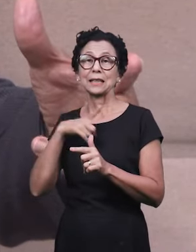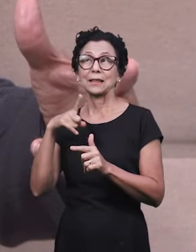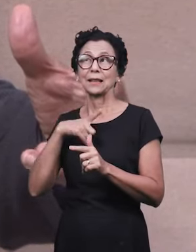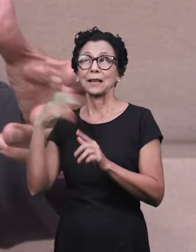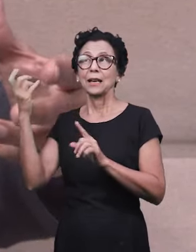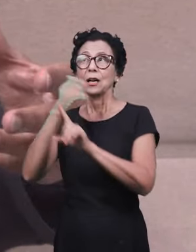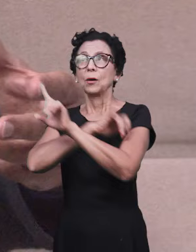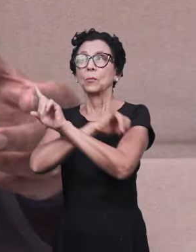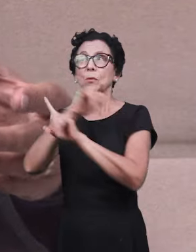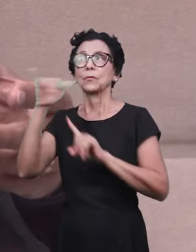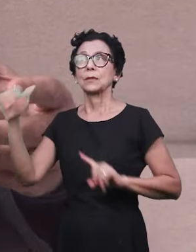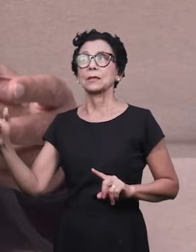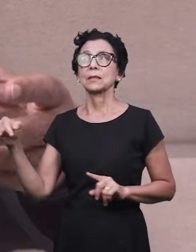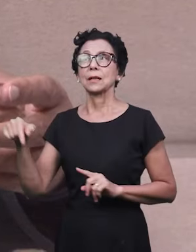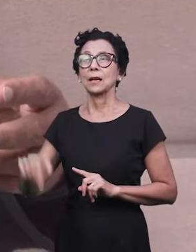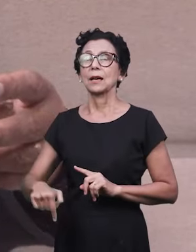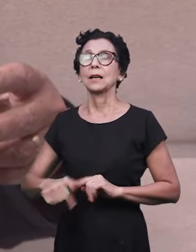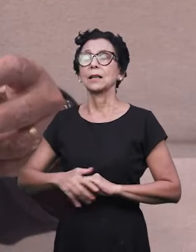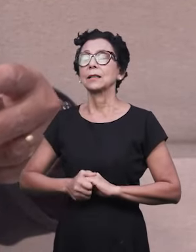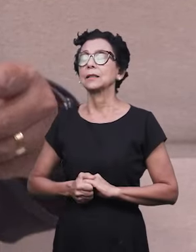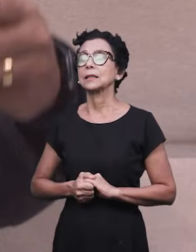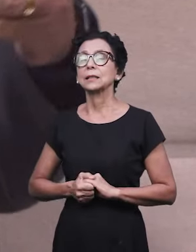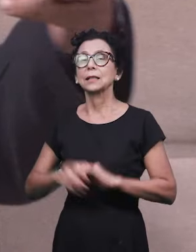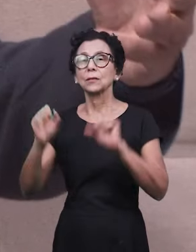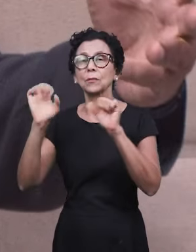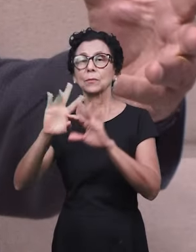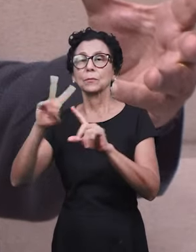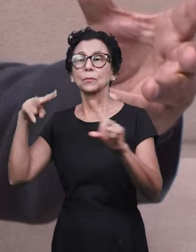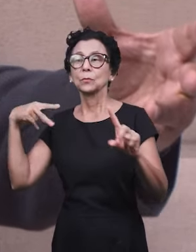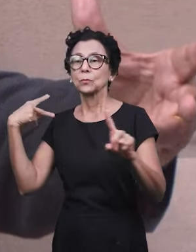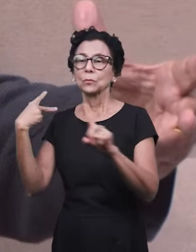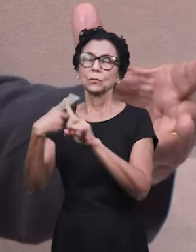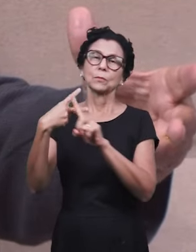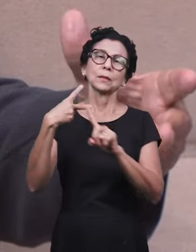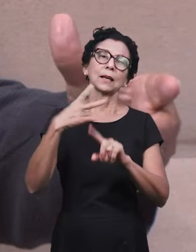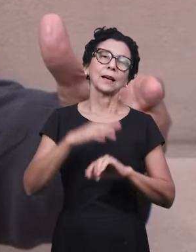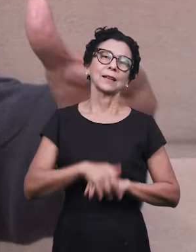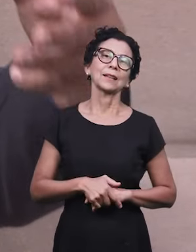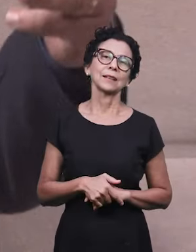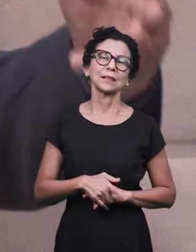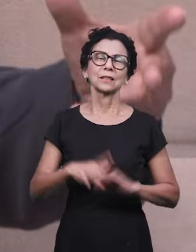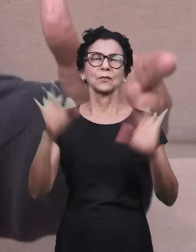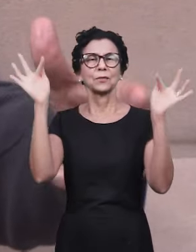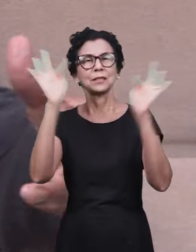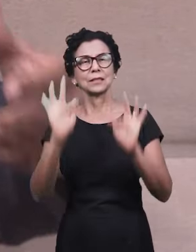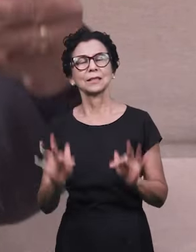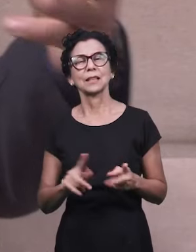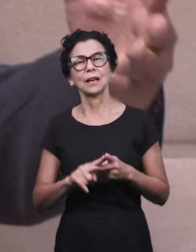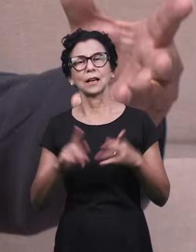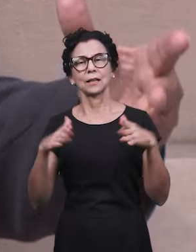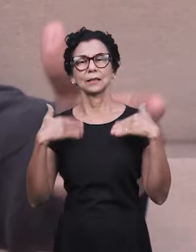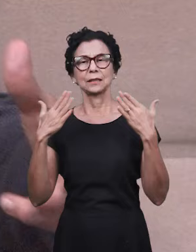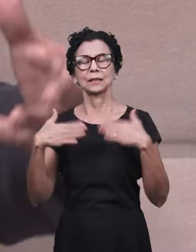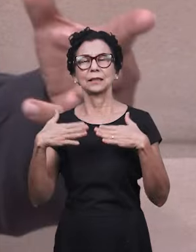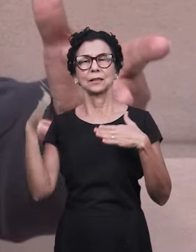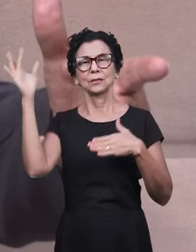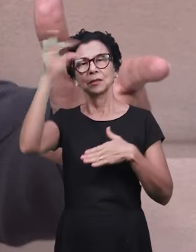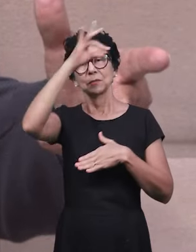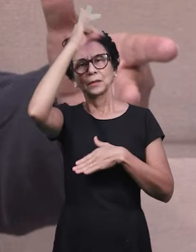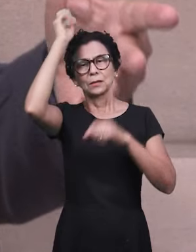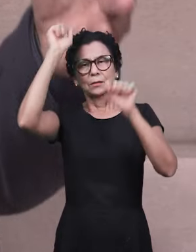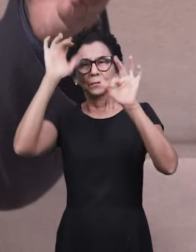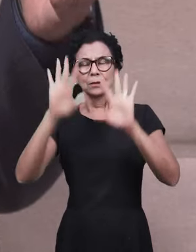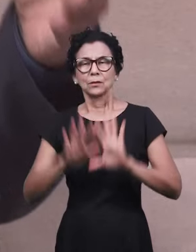A gente poderia usar uma expressão aqui, ela tem a porção dobrada. Glória a Deus. Da felicidade, da alegria, da bênção do